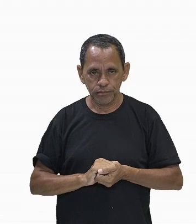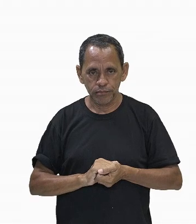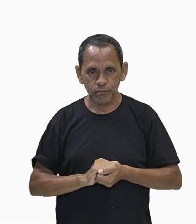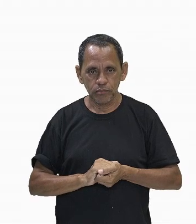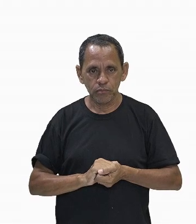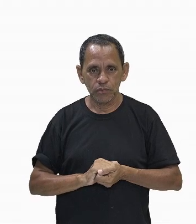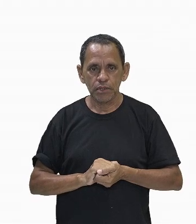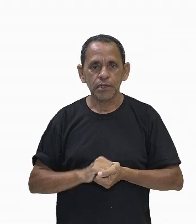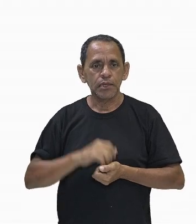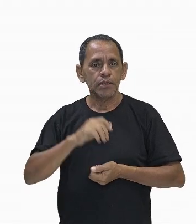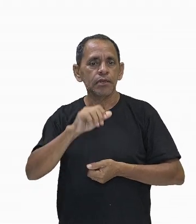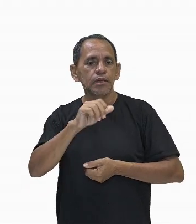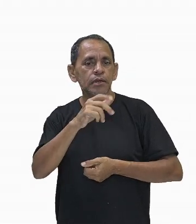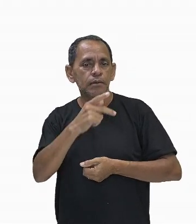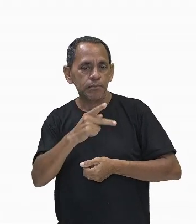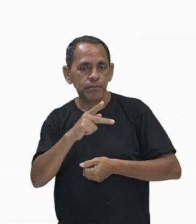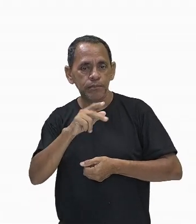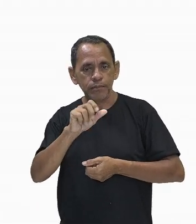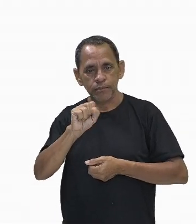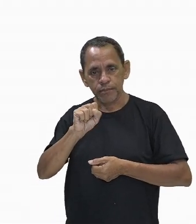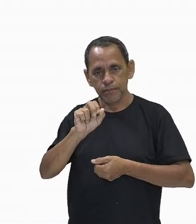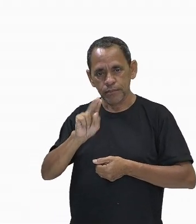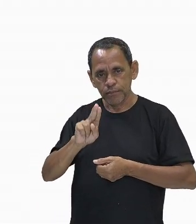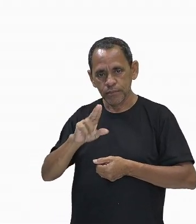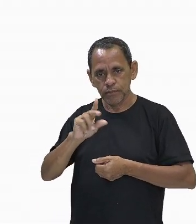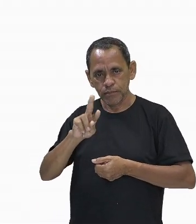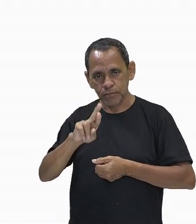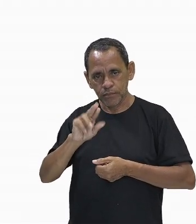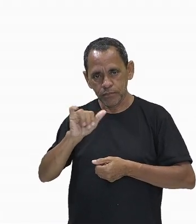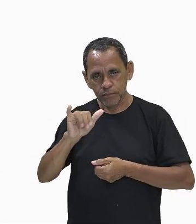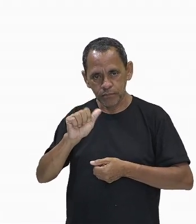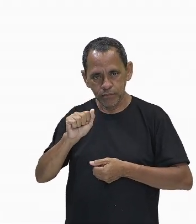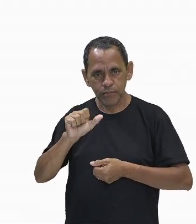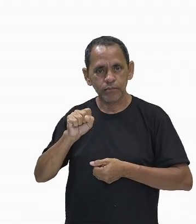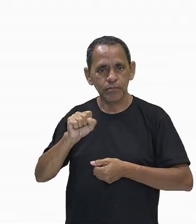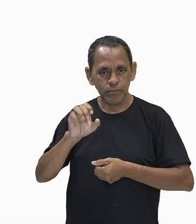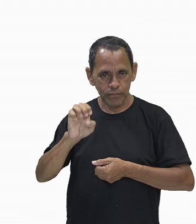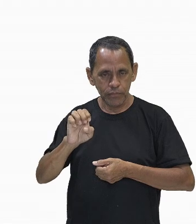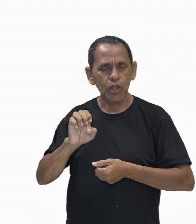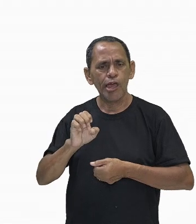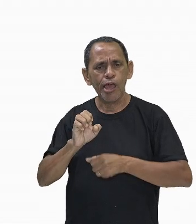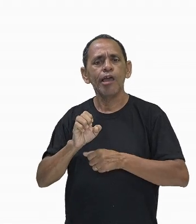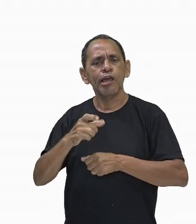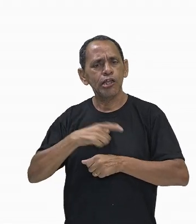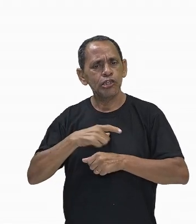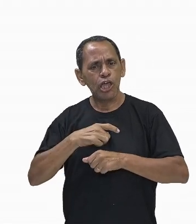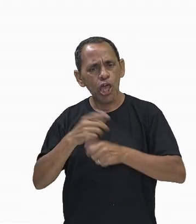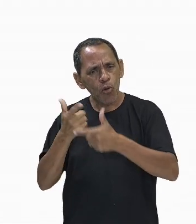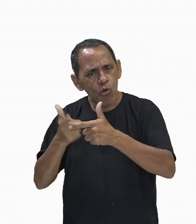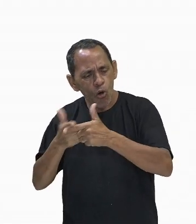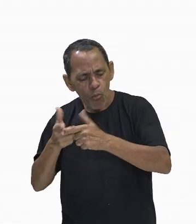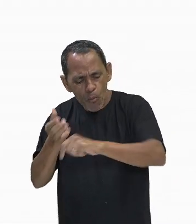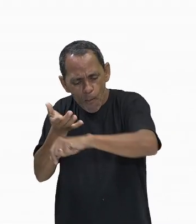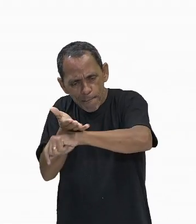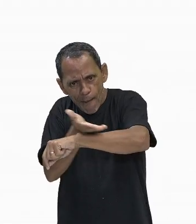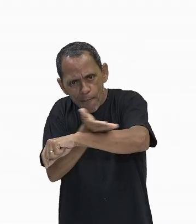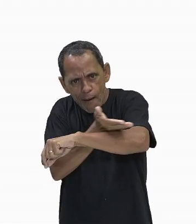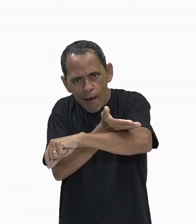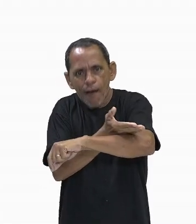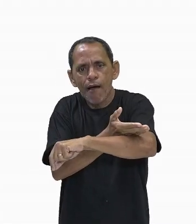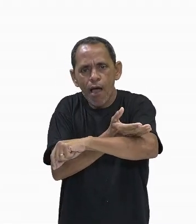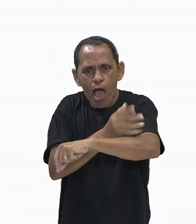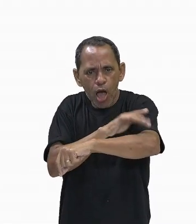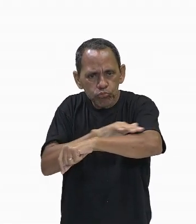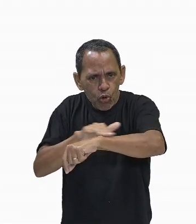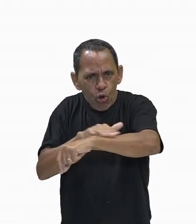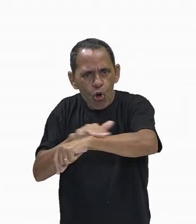a psoríase, não sei se vocês conhecem, que acaba ocasionando aí a descamação de certas partes do corpo. Tem muitas pessoas